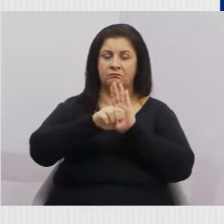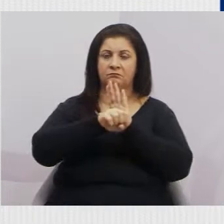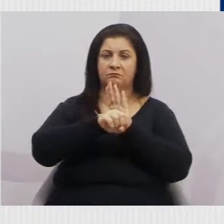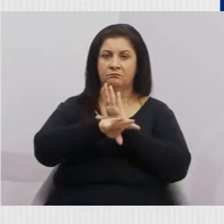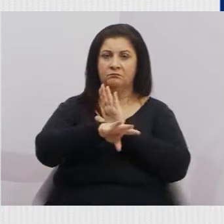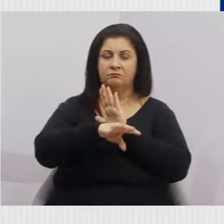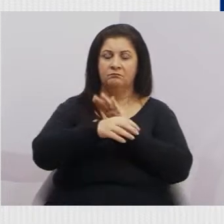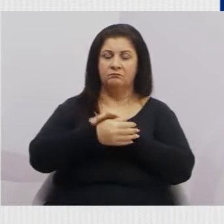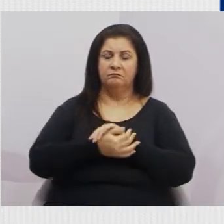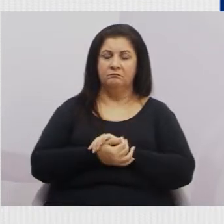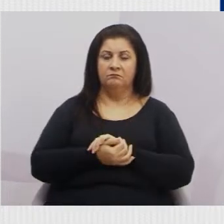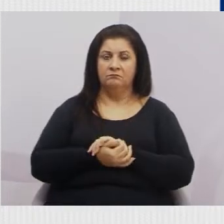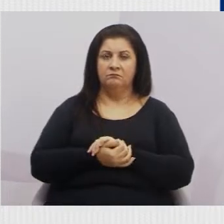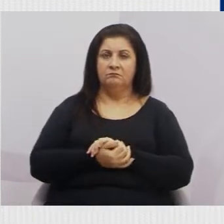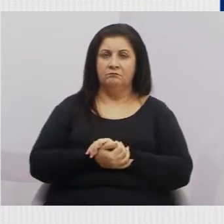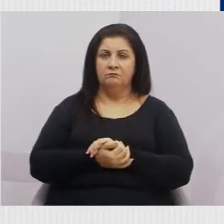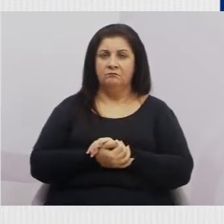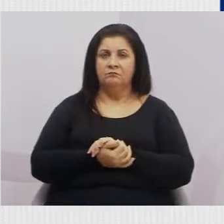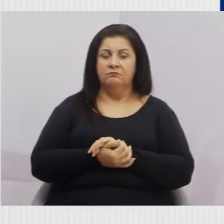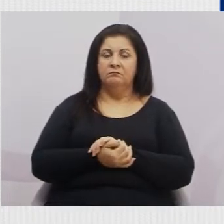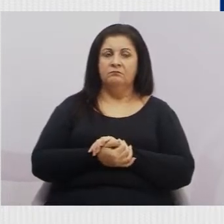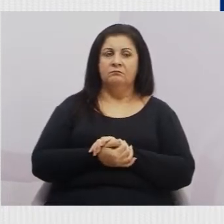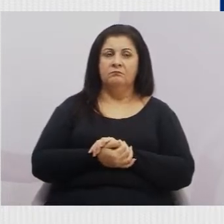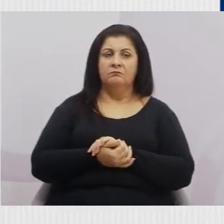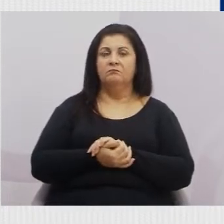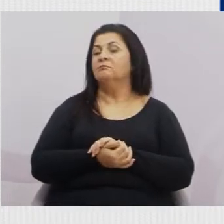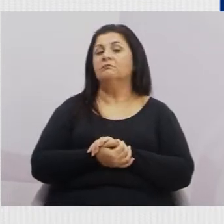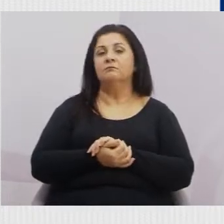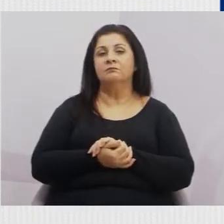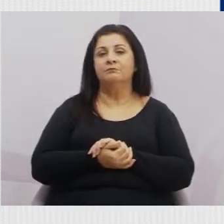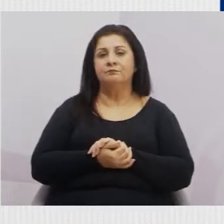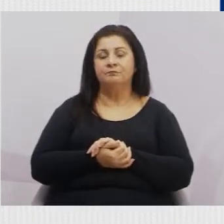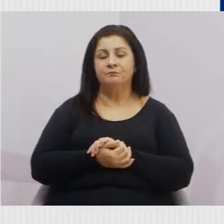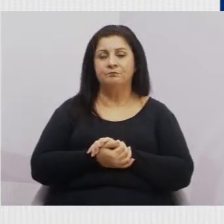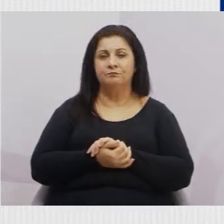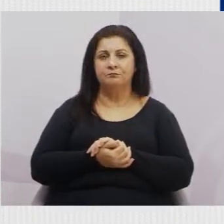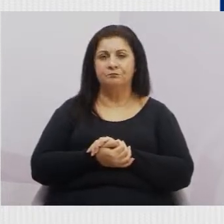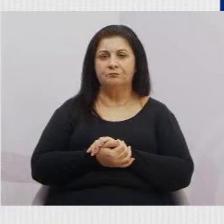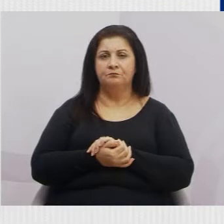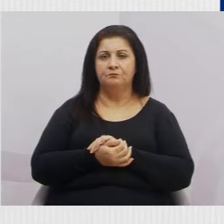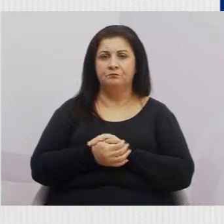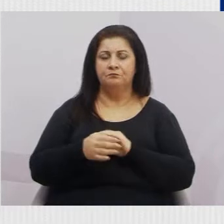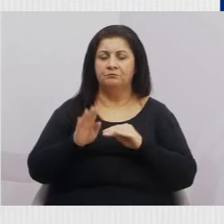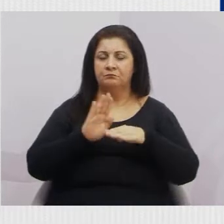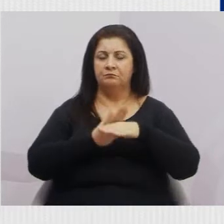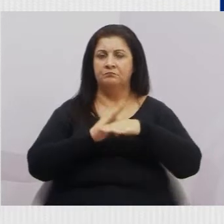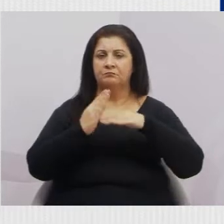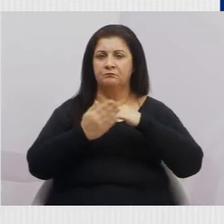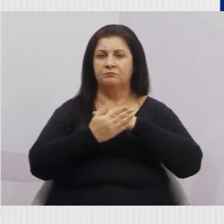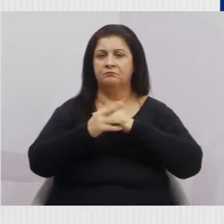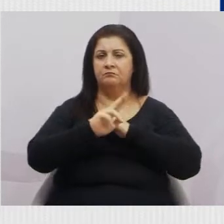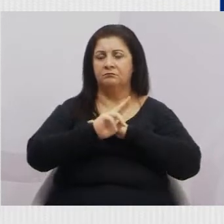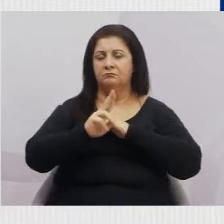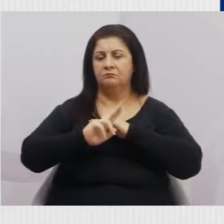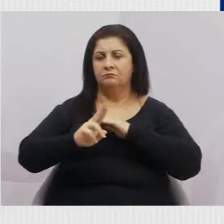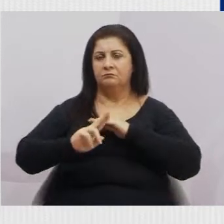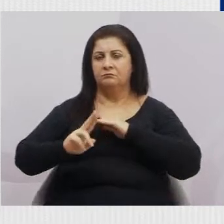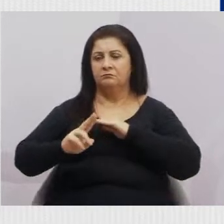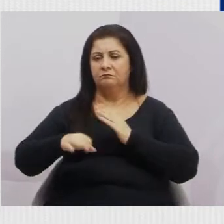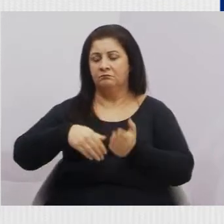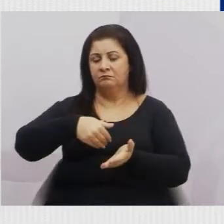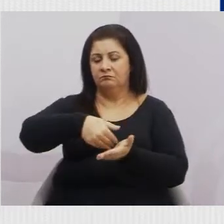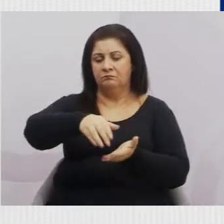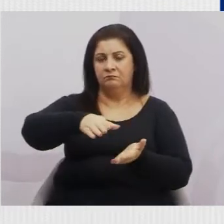sendo Parque Nova América, Jardim Califórnia, repintura e sinalização